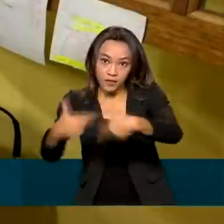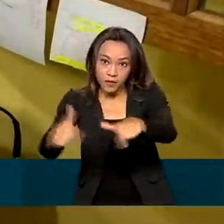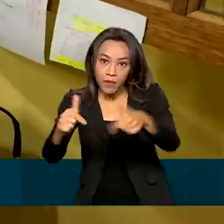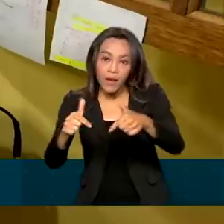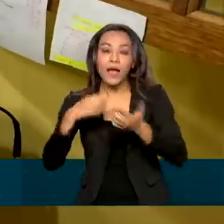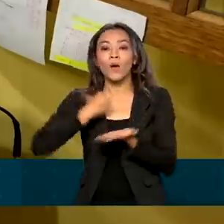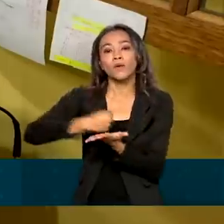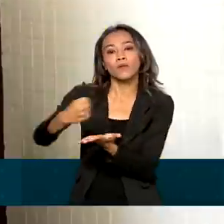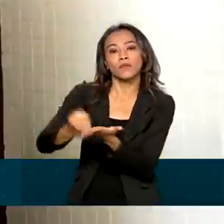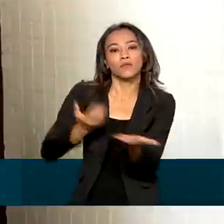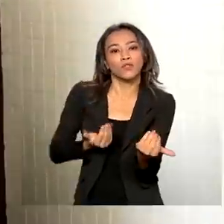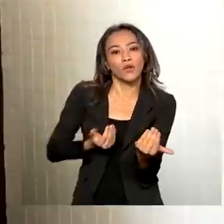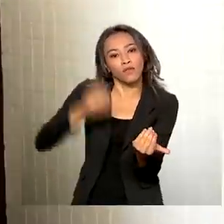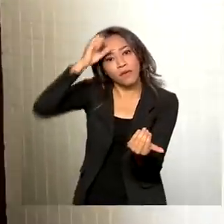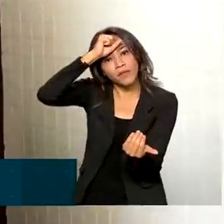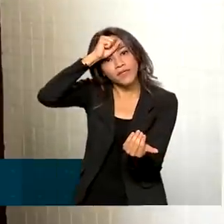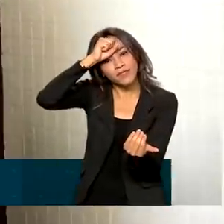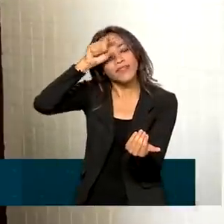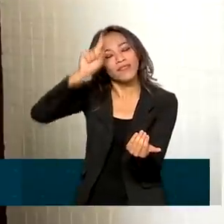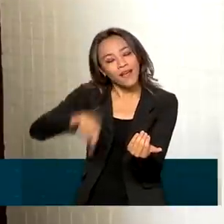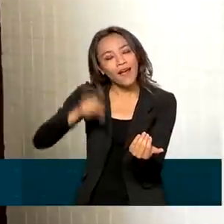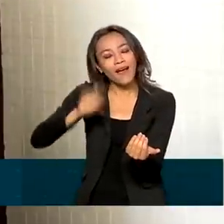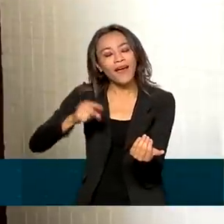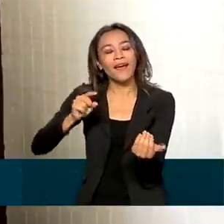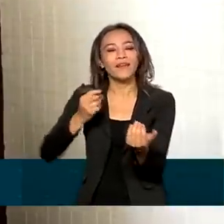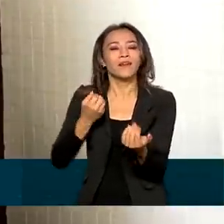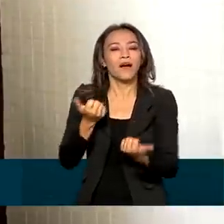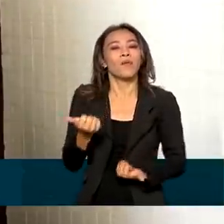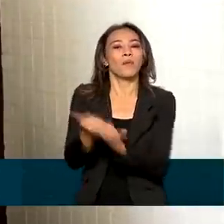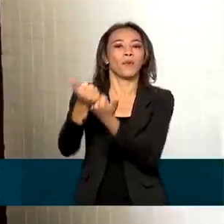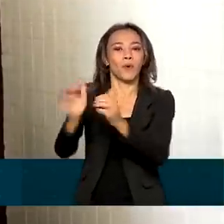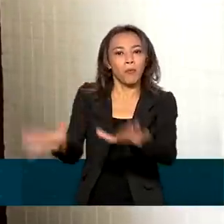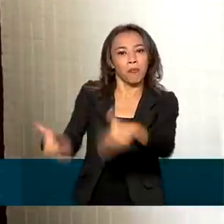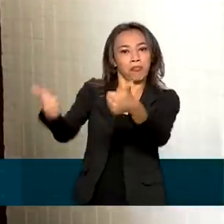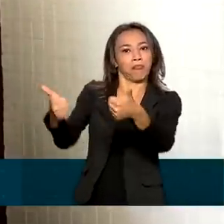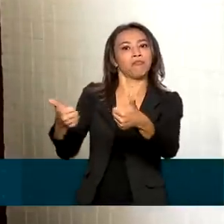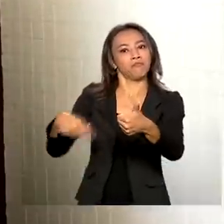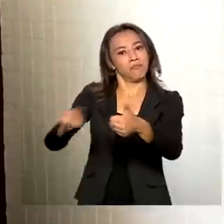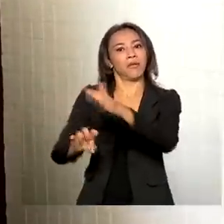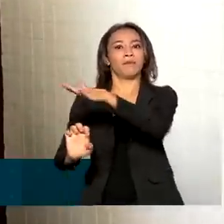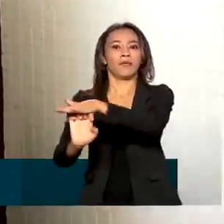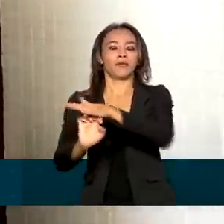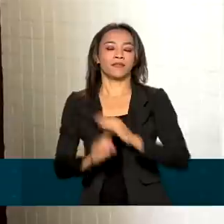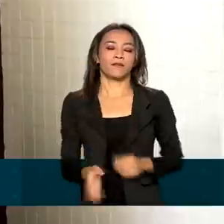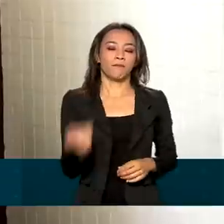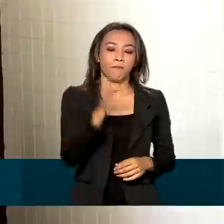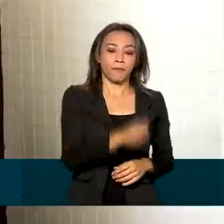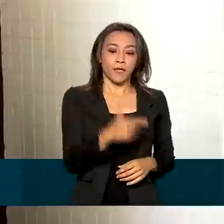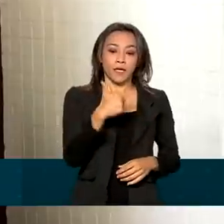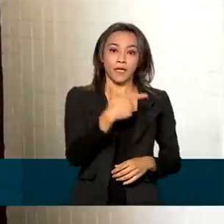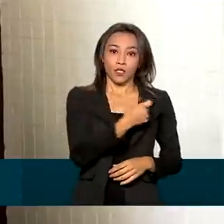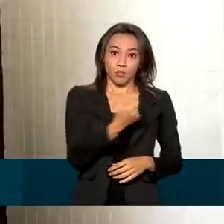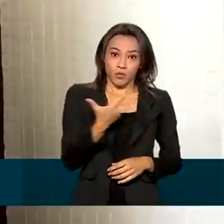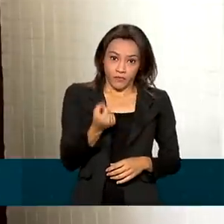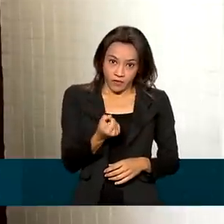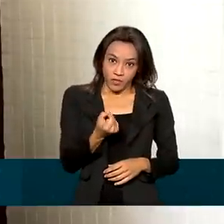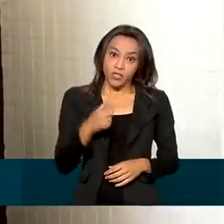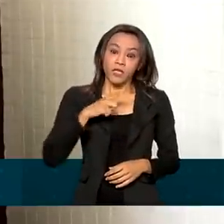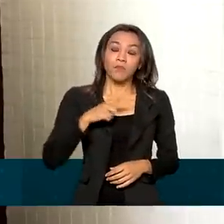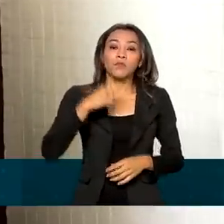jovens aprendizes traz ganhos também para a organização. Em 2020, nós temos 49%